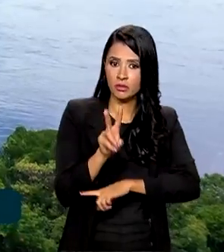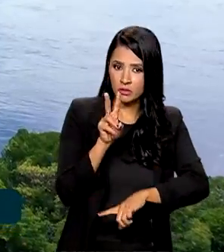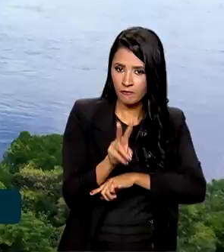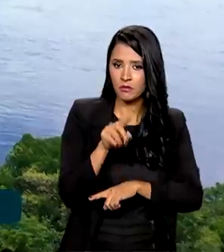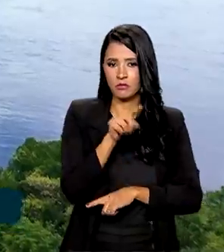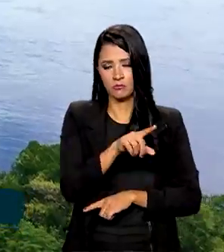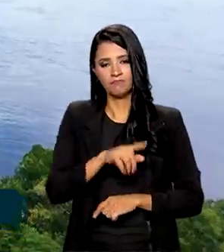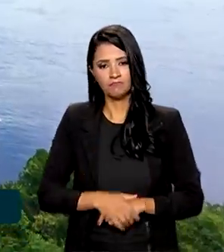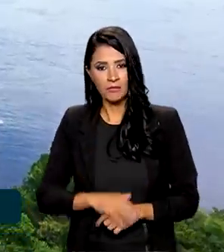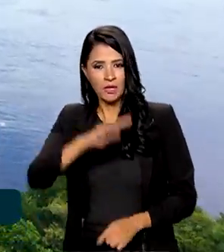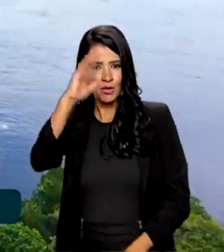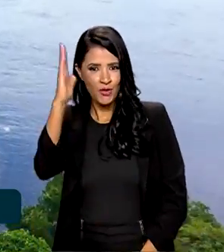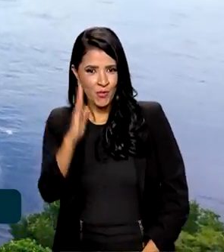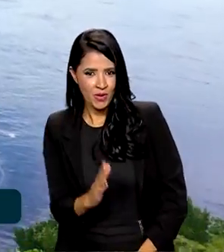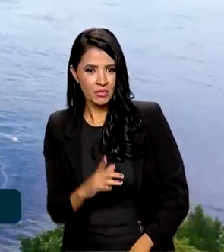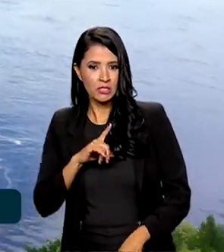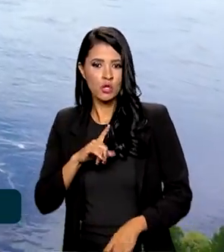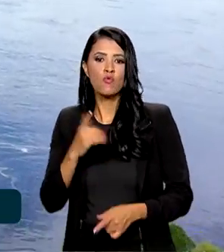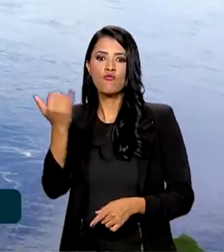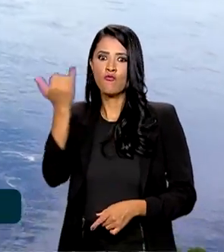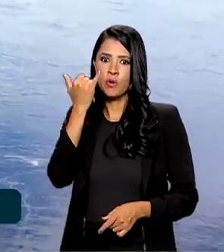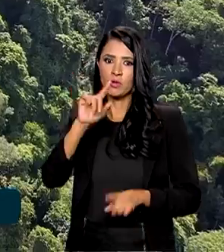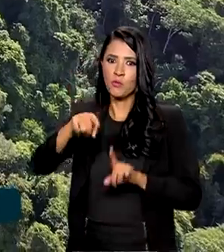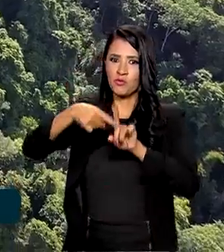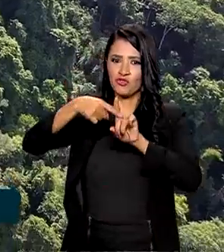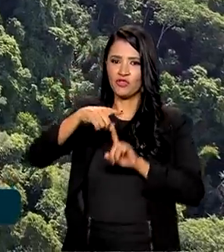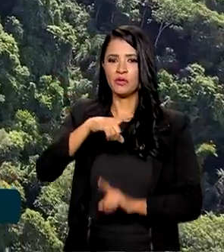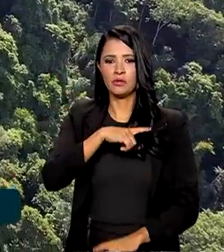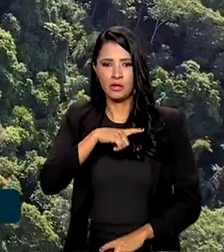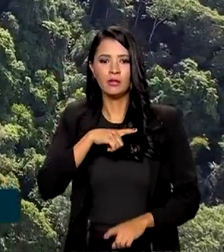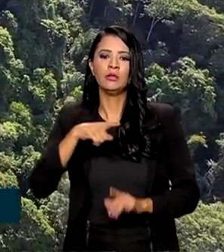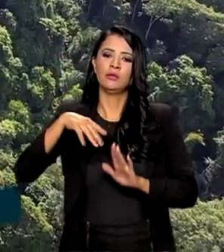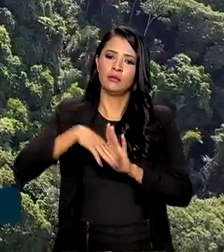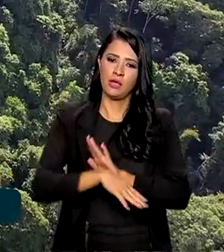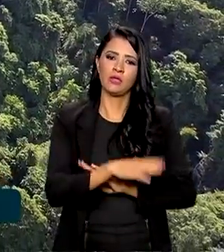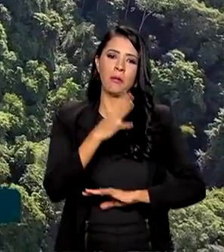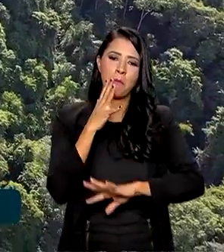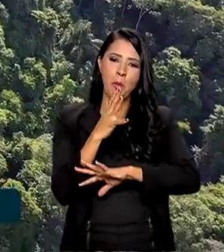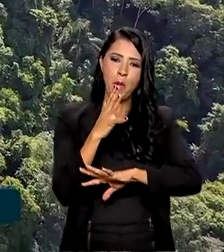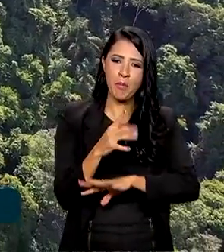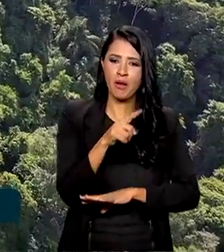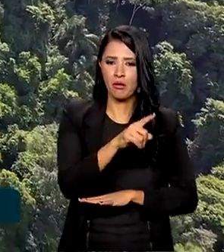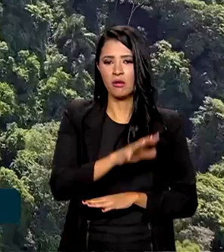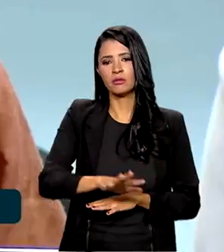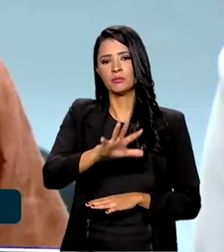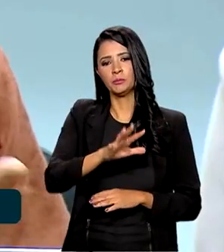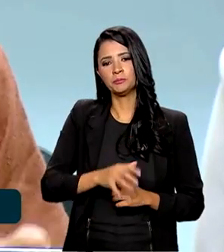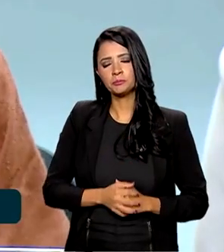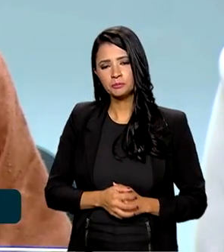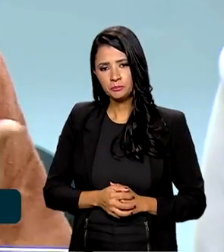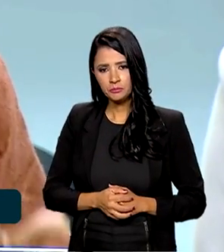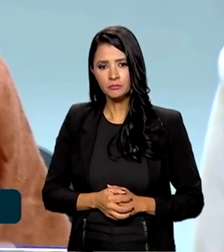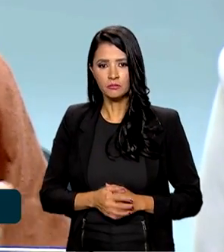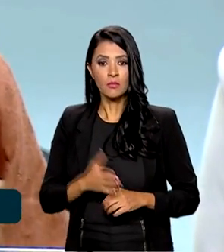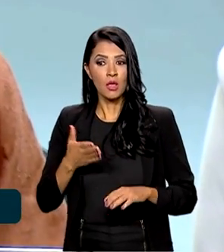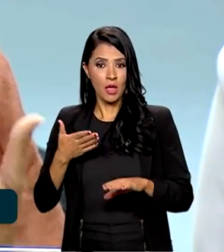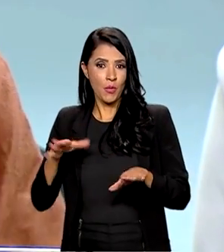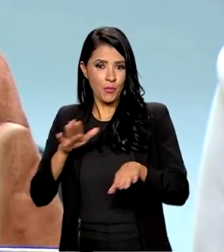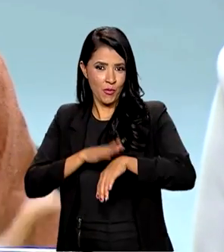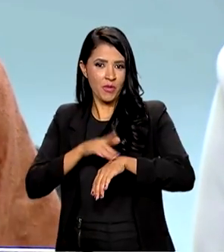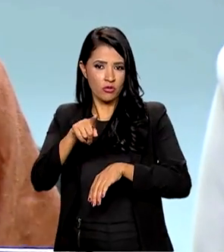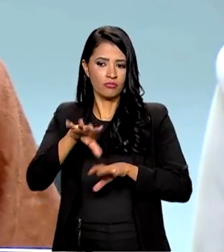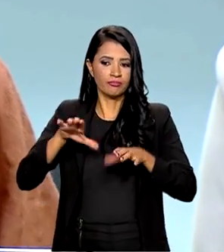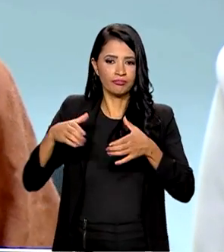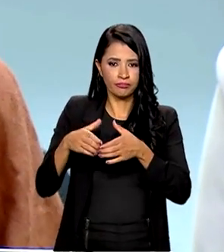E o Brasil chega com dados positivos de queda do desmatamento na região. Chegar na cúpula com